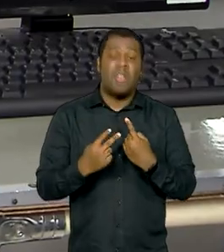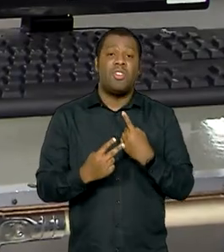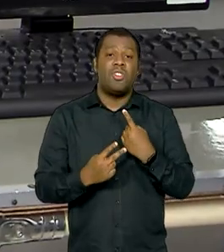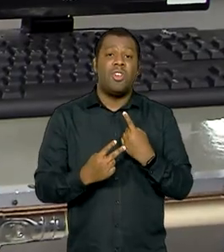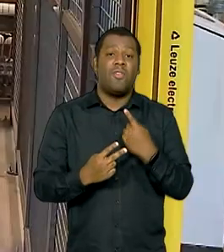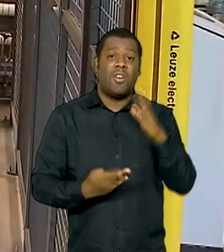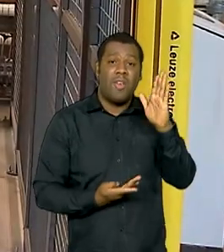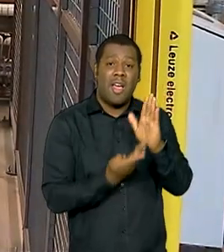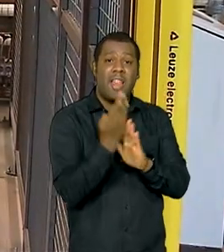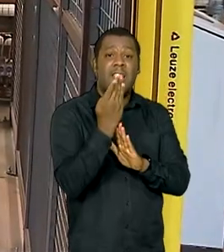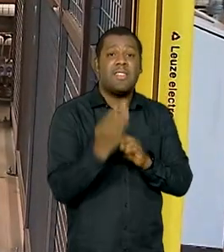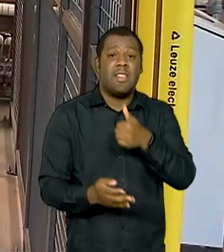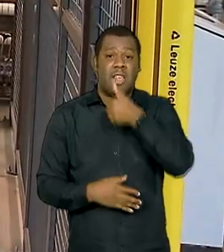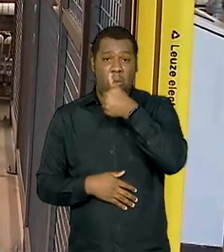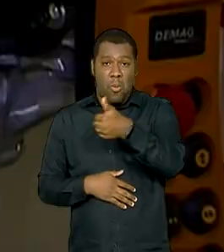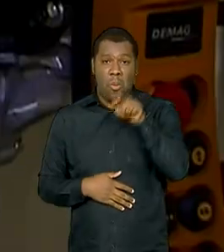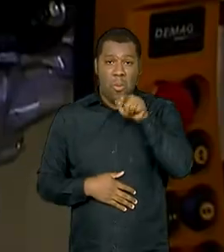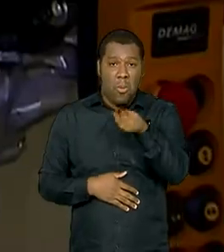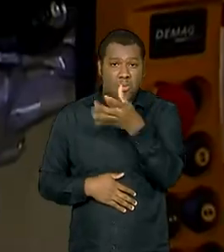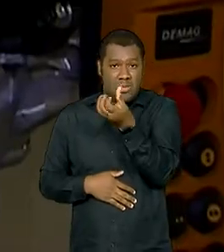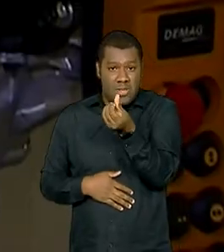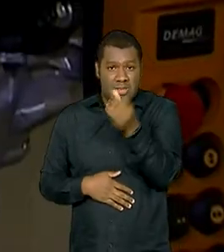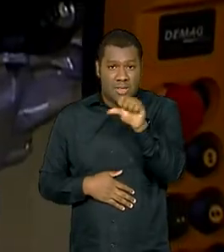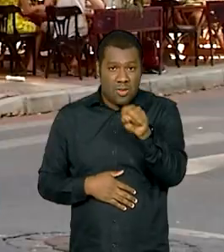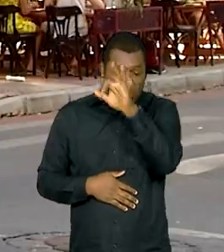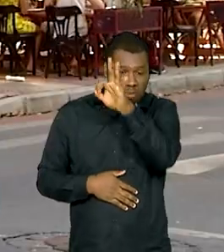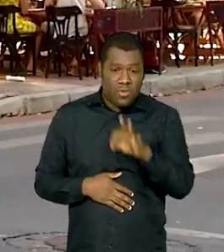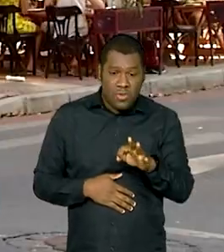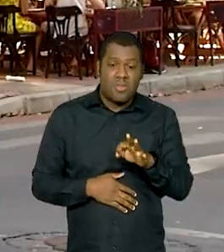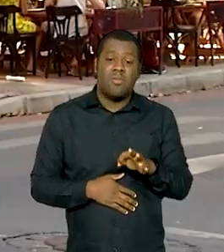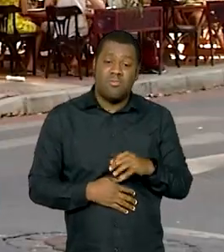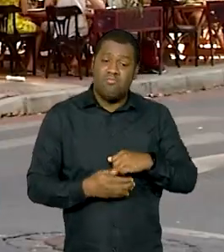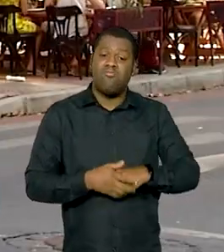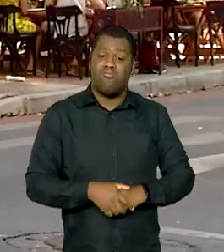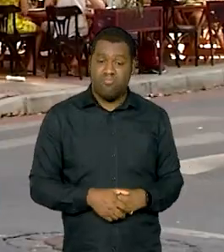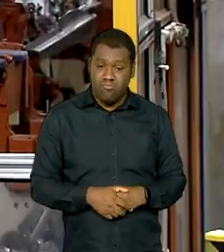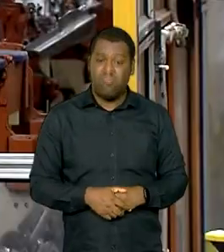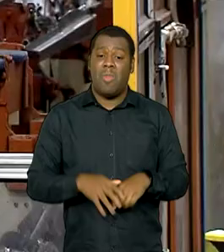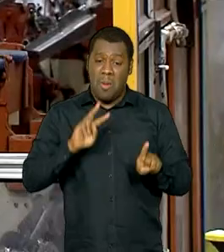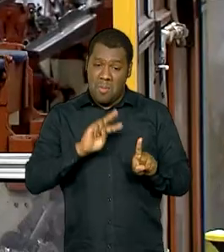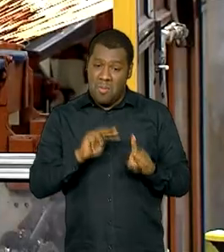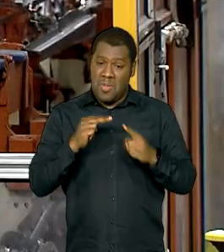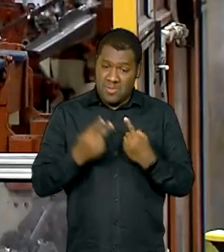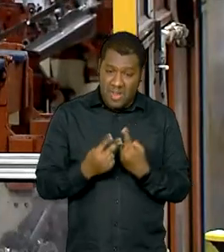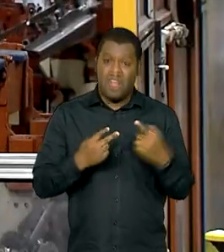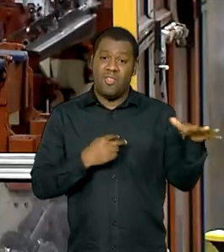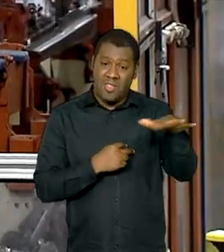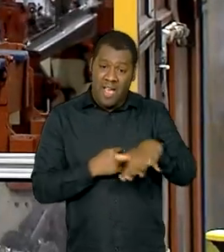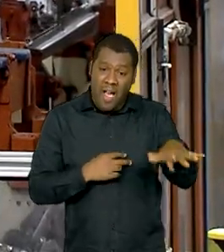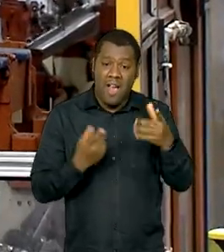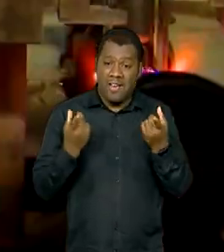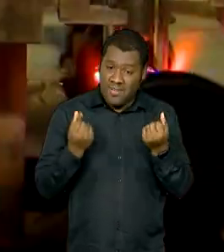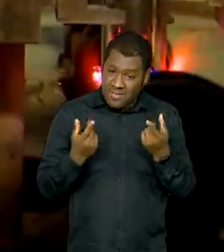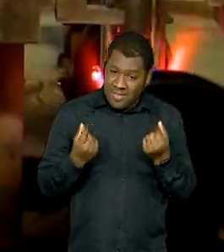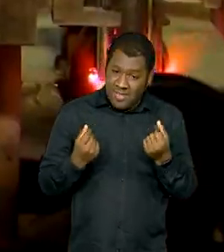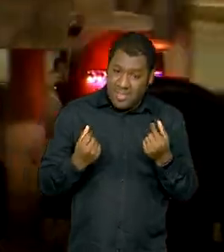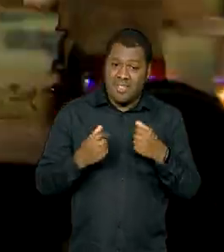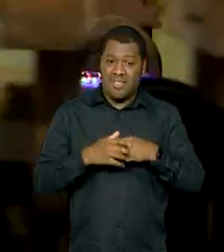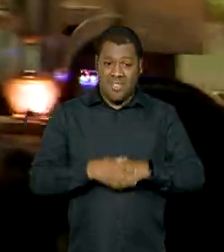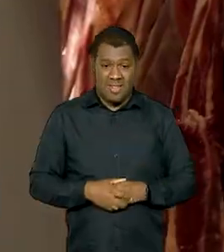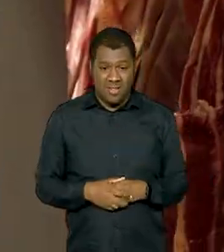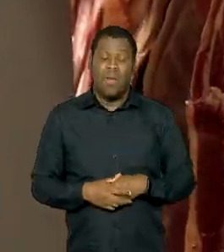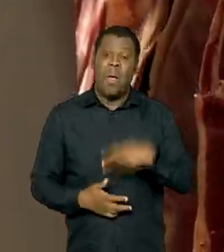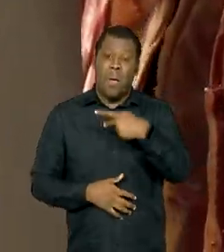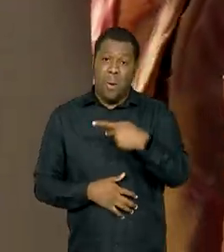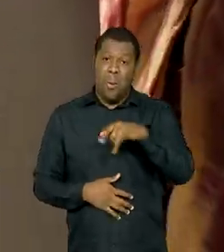,68%, o que representa uma melhoria da percepção do mercado financeiro em relação ao desempenho